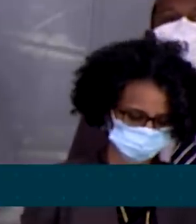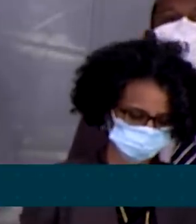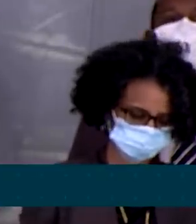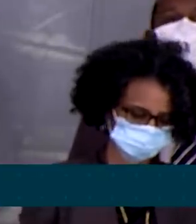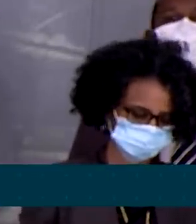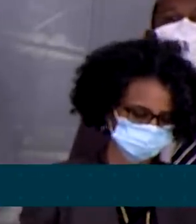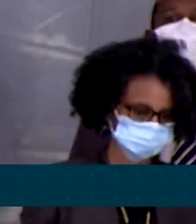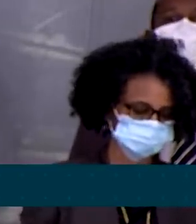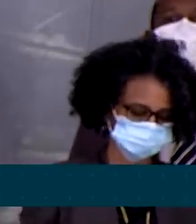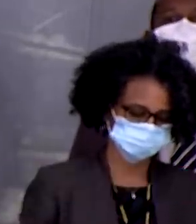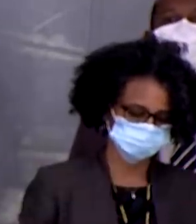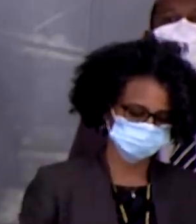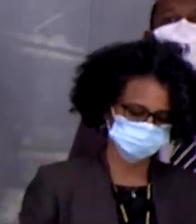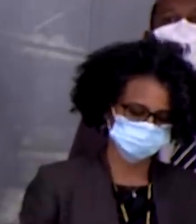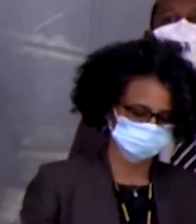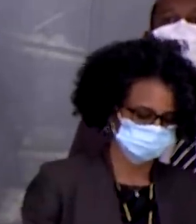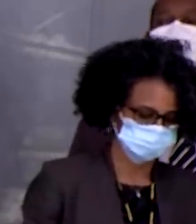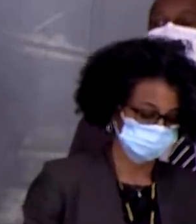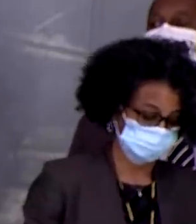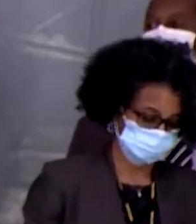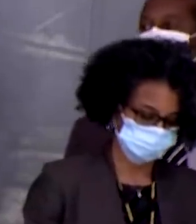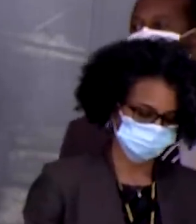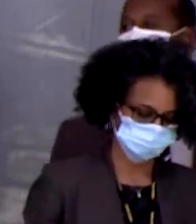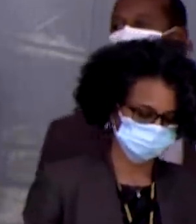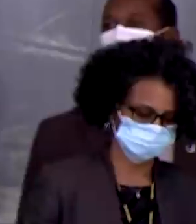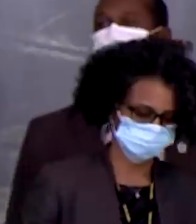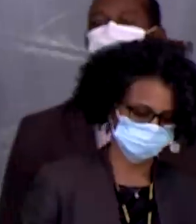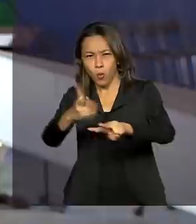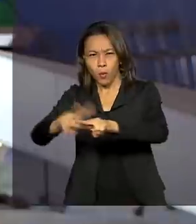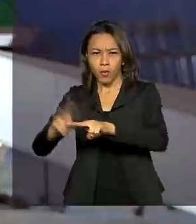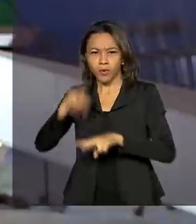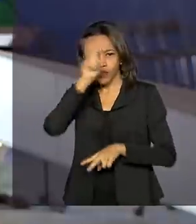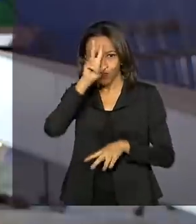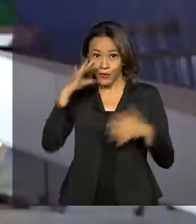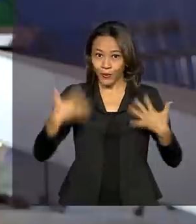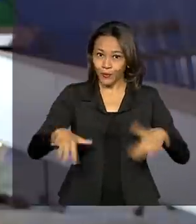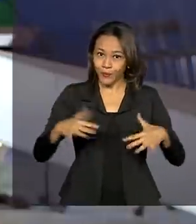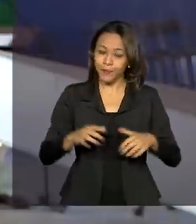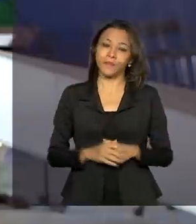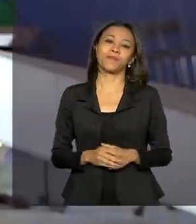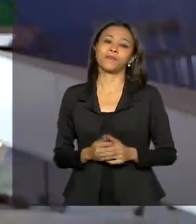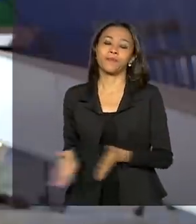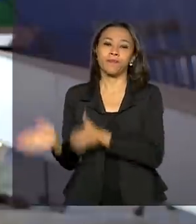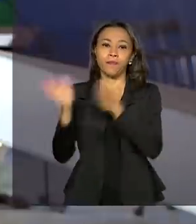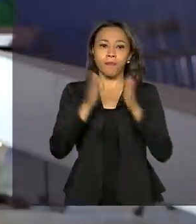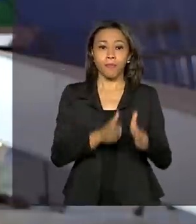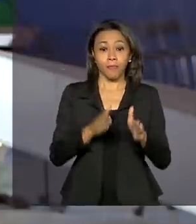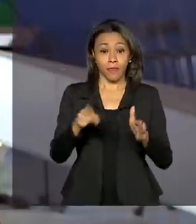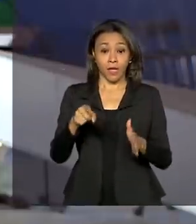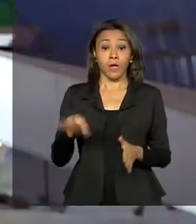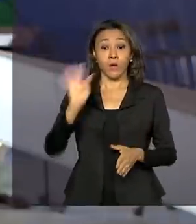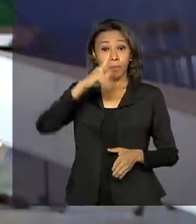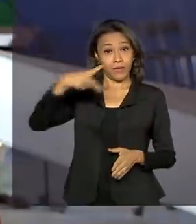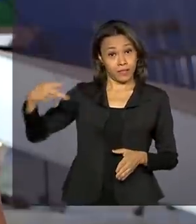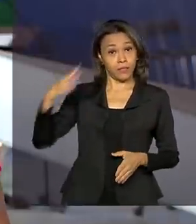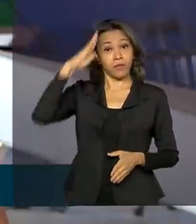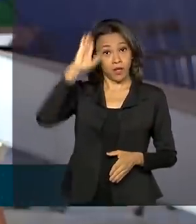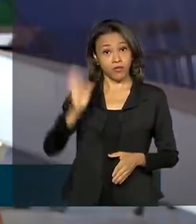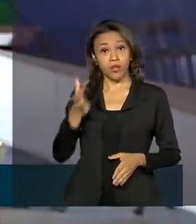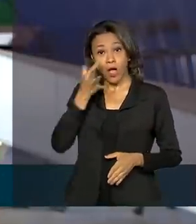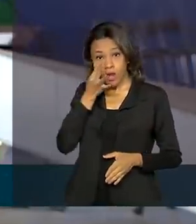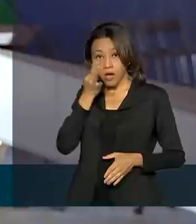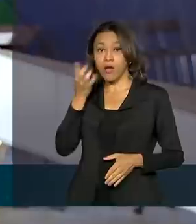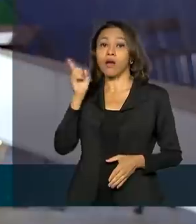tráfico de drogas em números de prisões da história. O presidente Jair Bolsonaro já está aqui no Palácio do